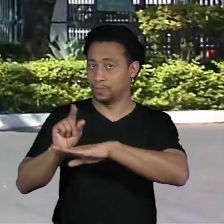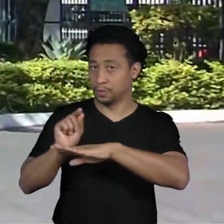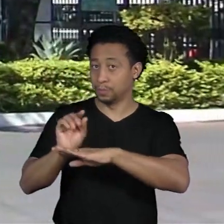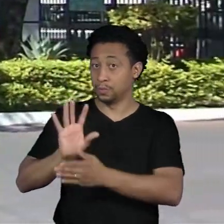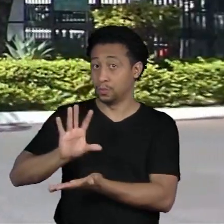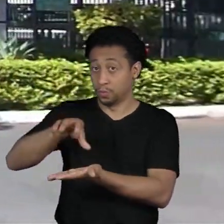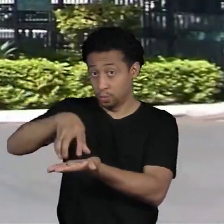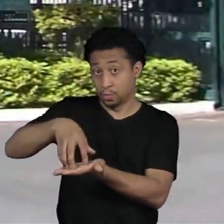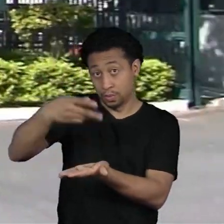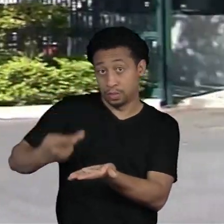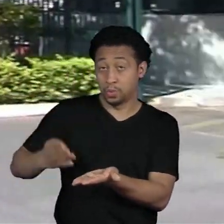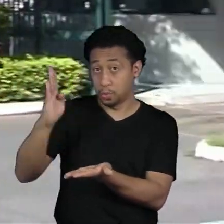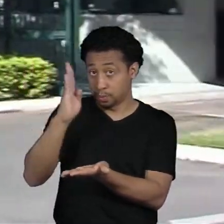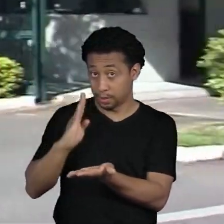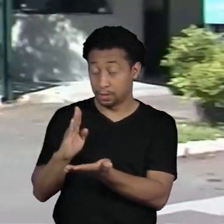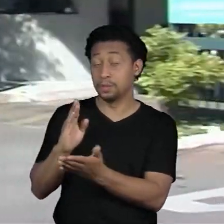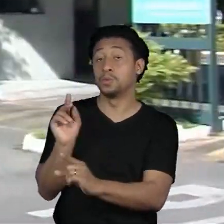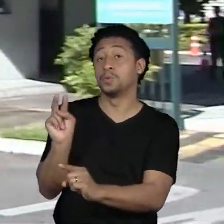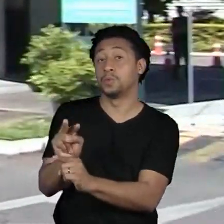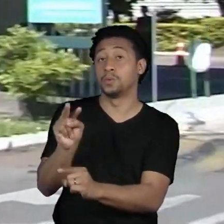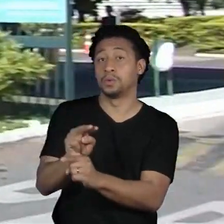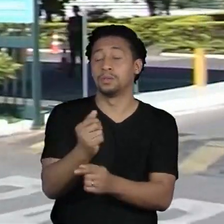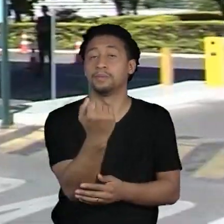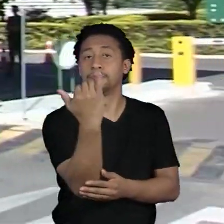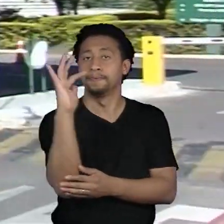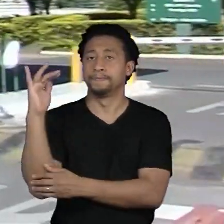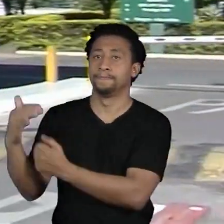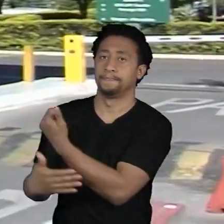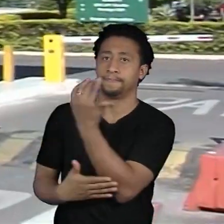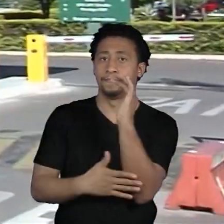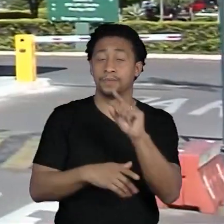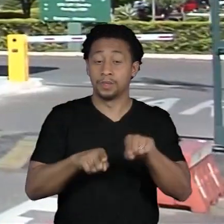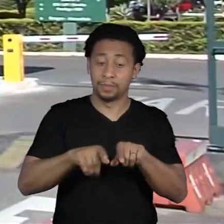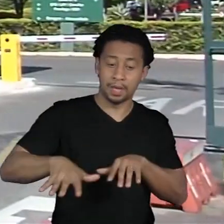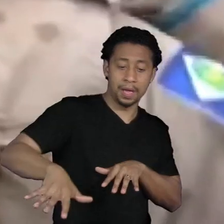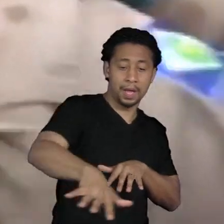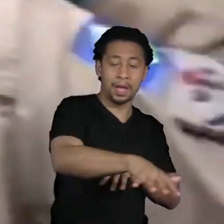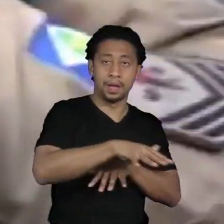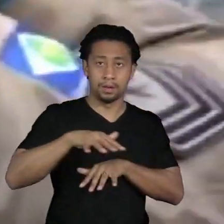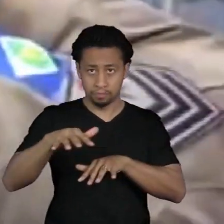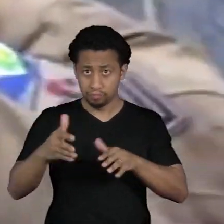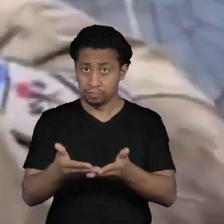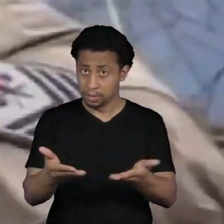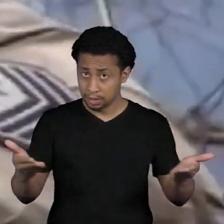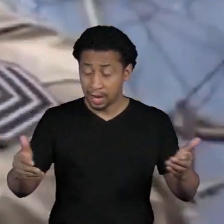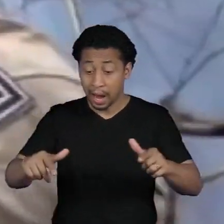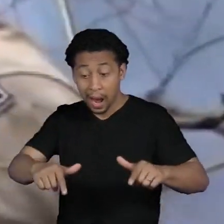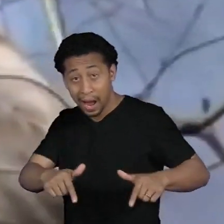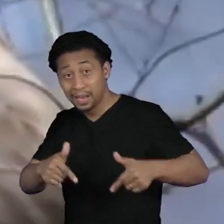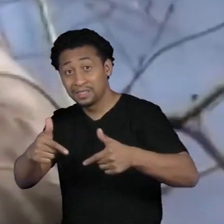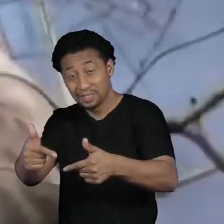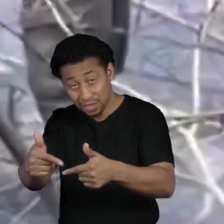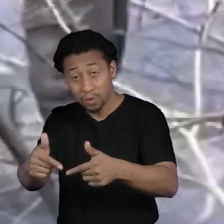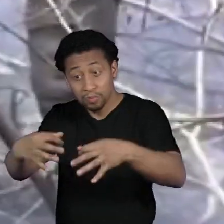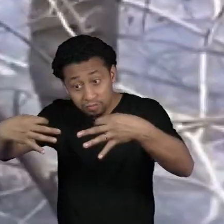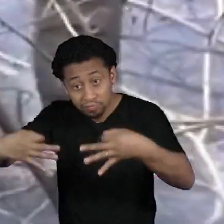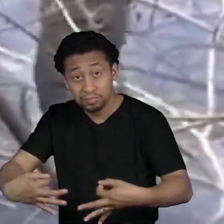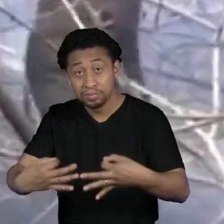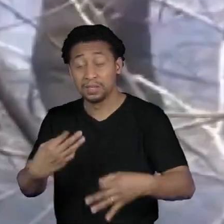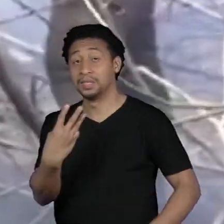IBAMA Instituto Brasileiro de Meio Ambiente e dos Recursos Naturais executa só 37%